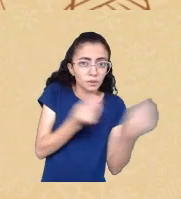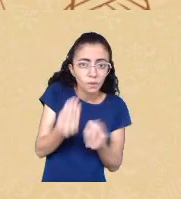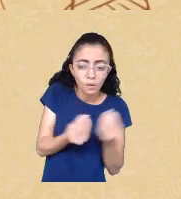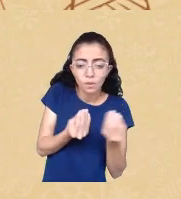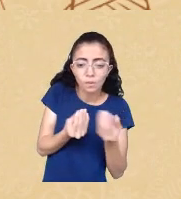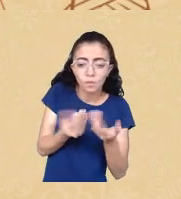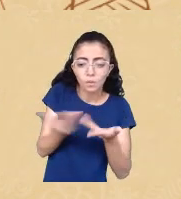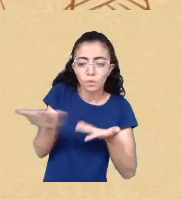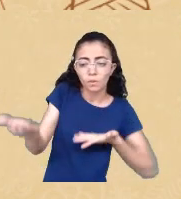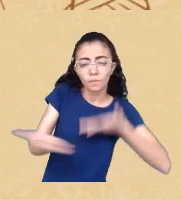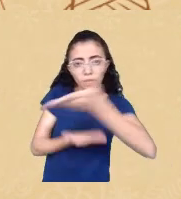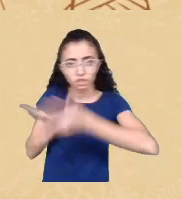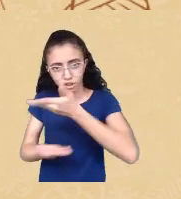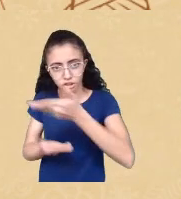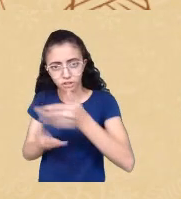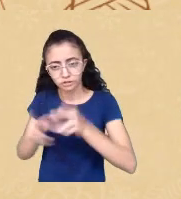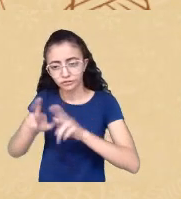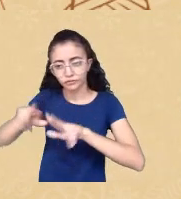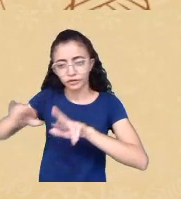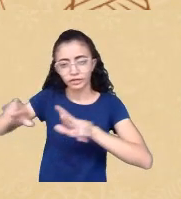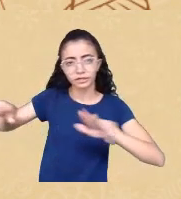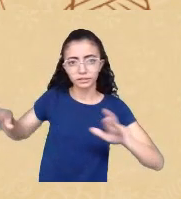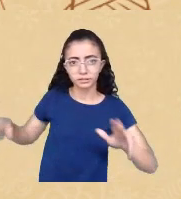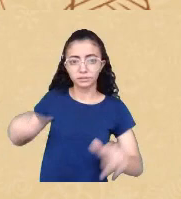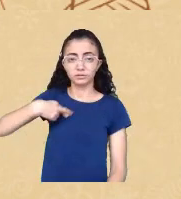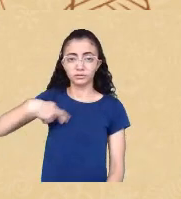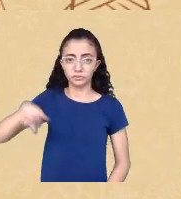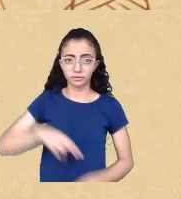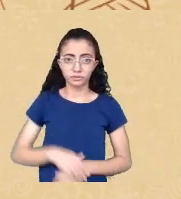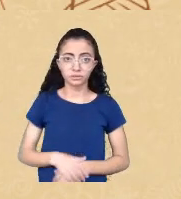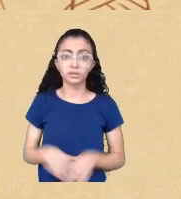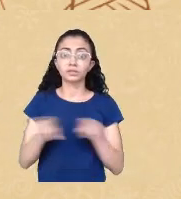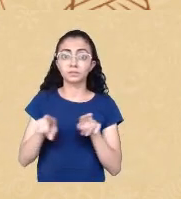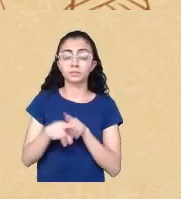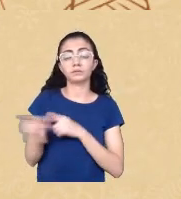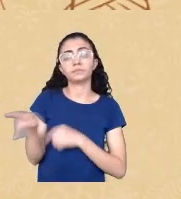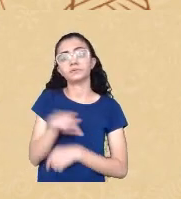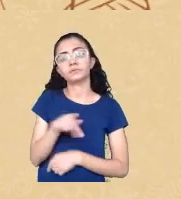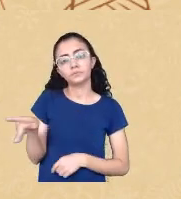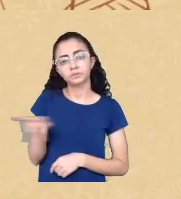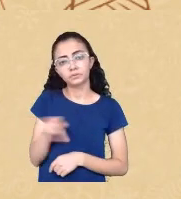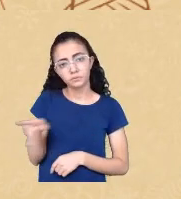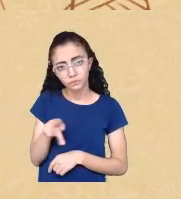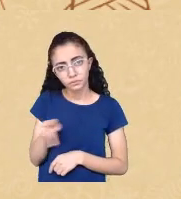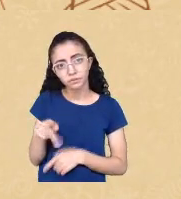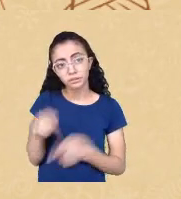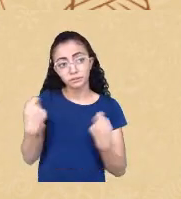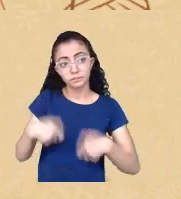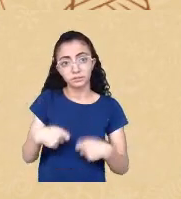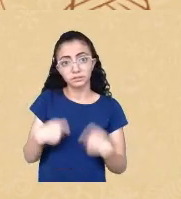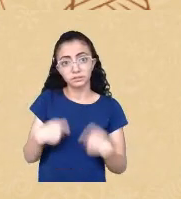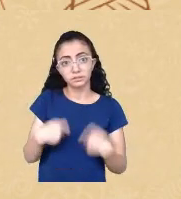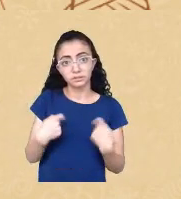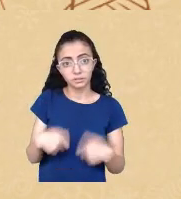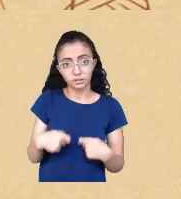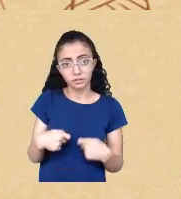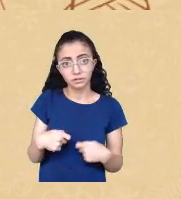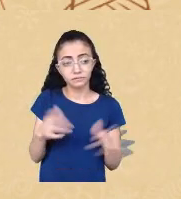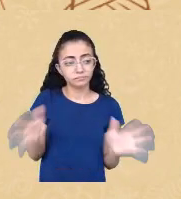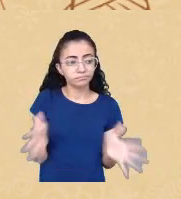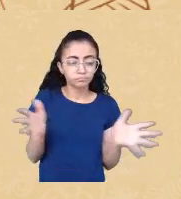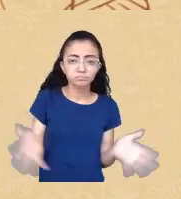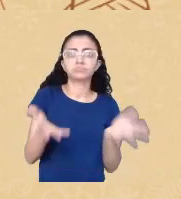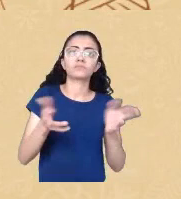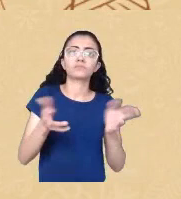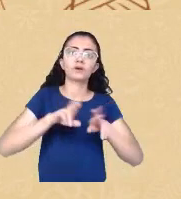muitas das vezes os próprios professores e professoras que deveriam promover a diversidade no espaço